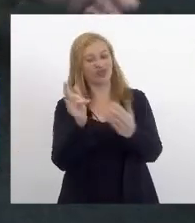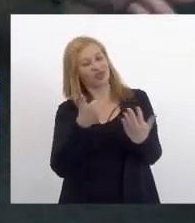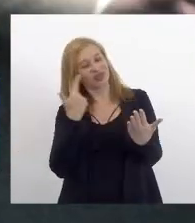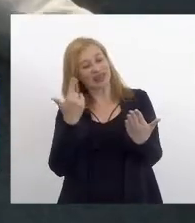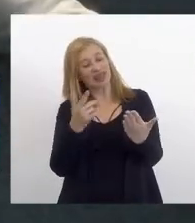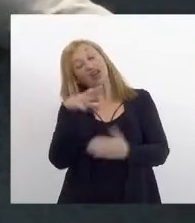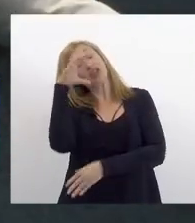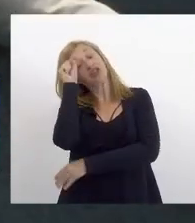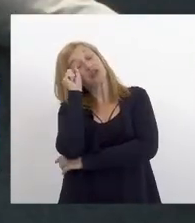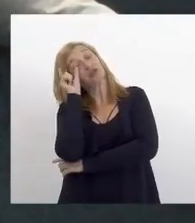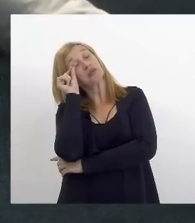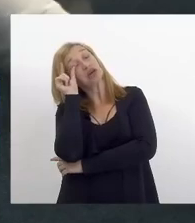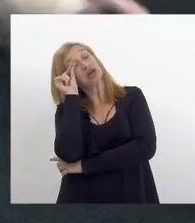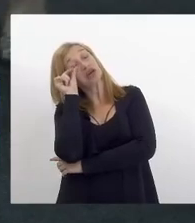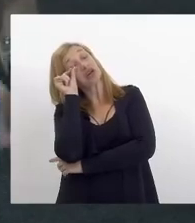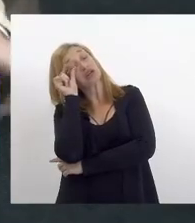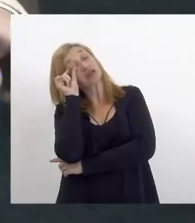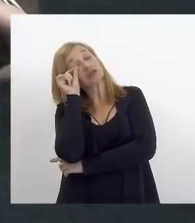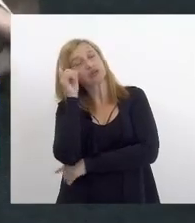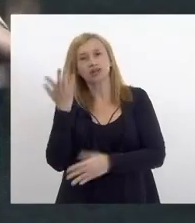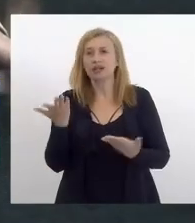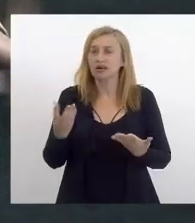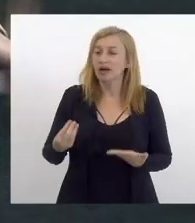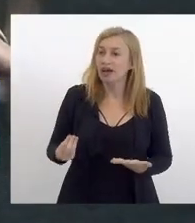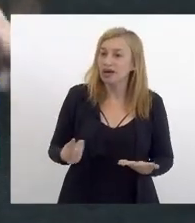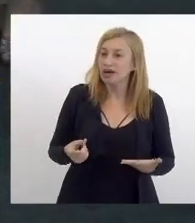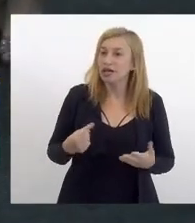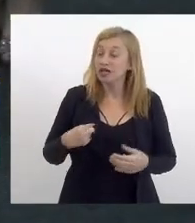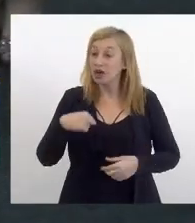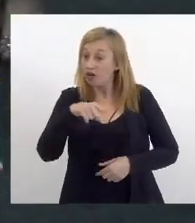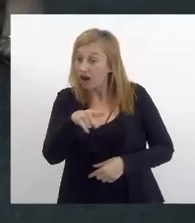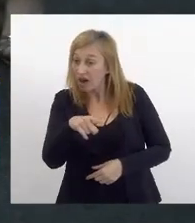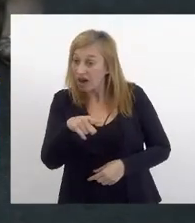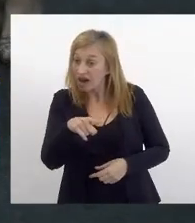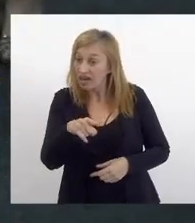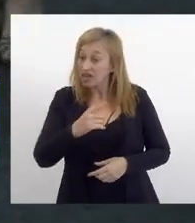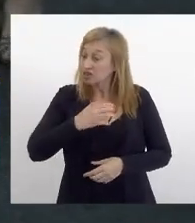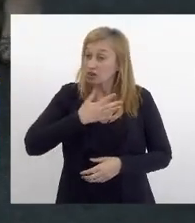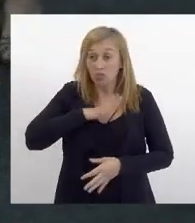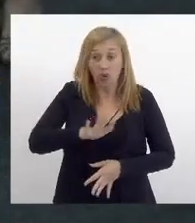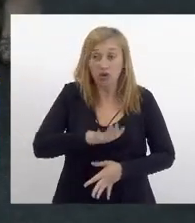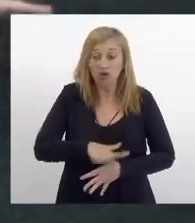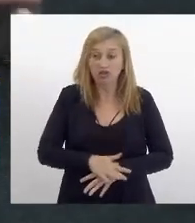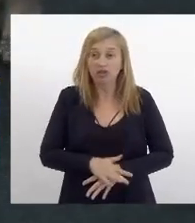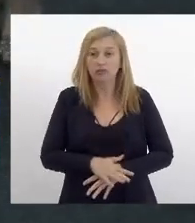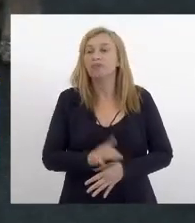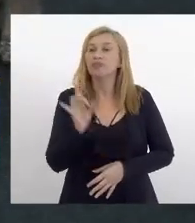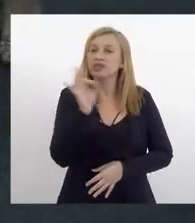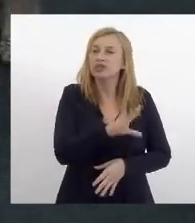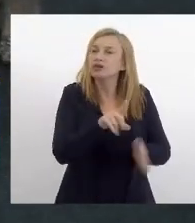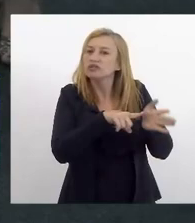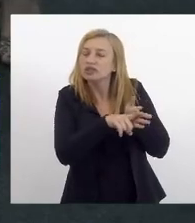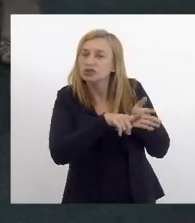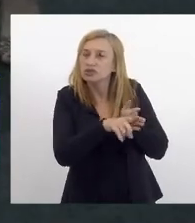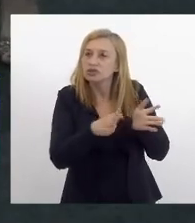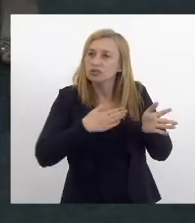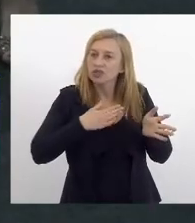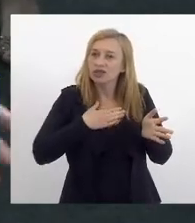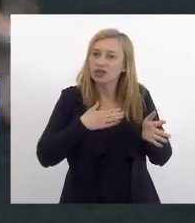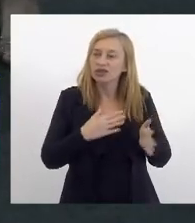dormindo e minha presença está incomodado incomodado bastante e uma das últimas fiscalizações